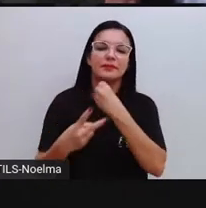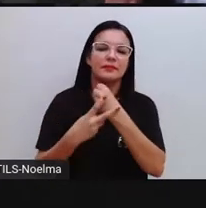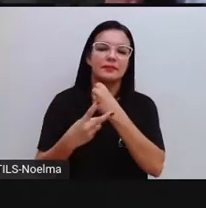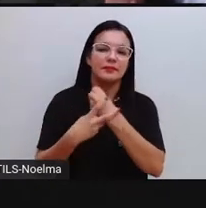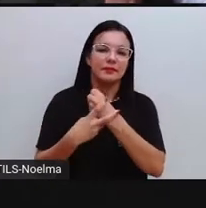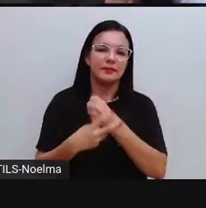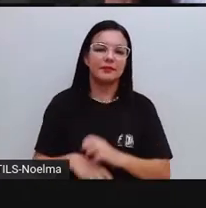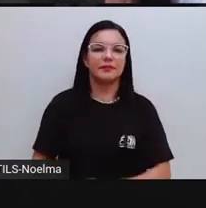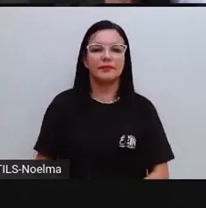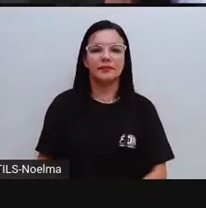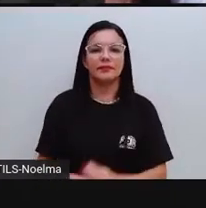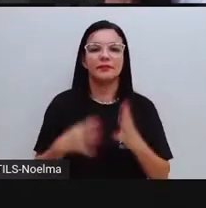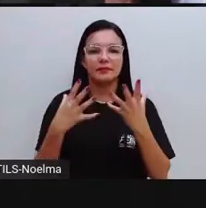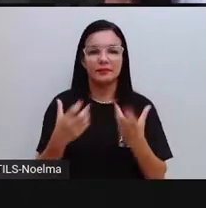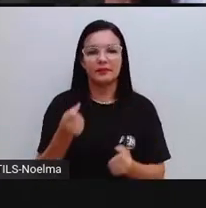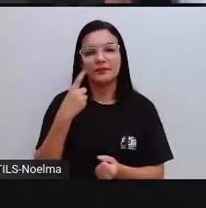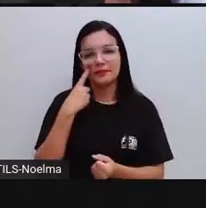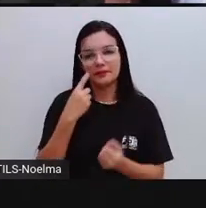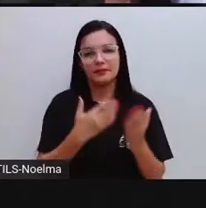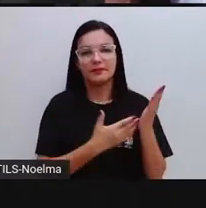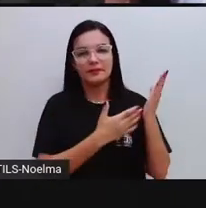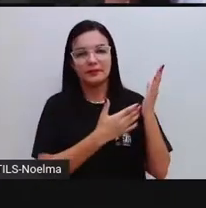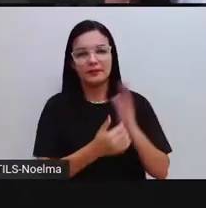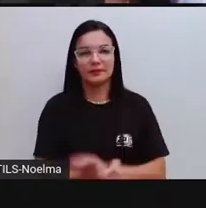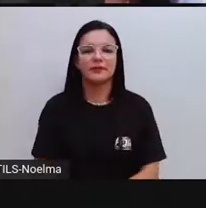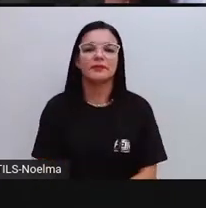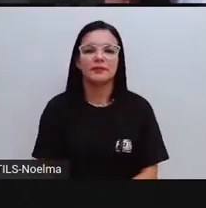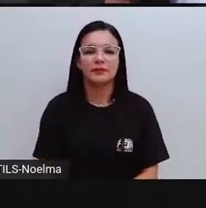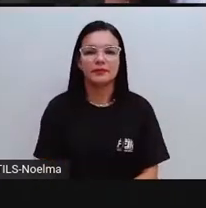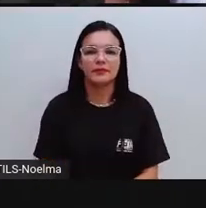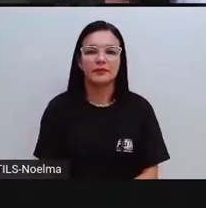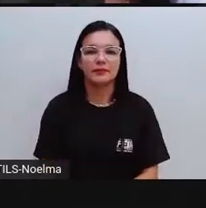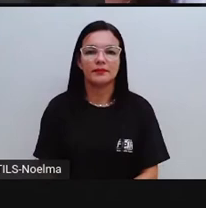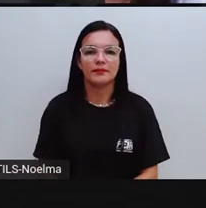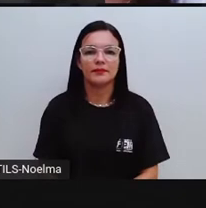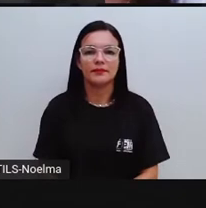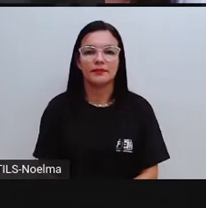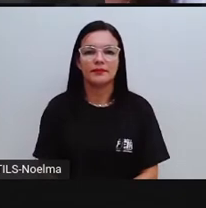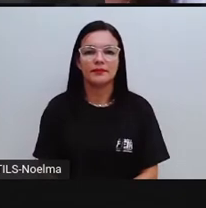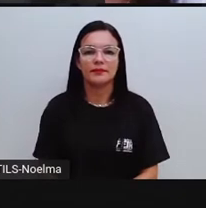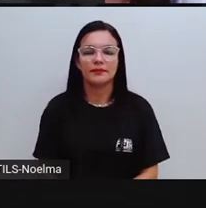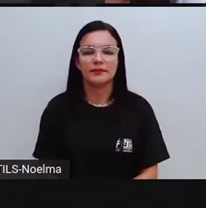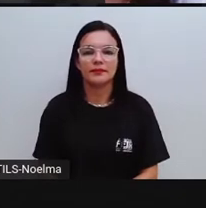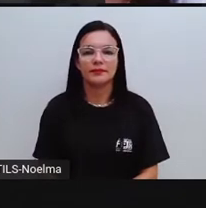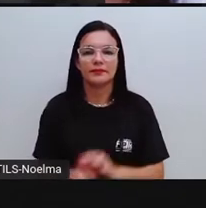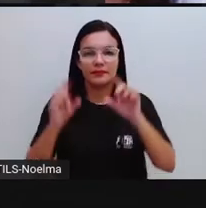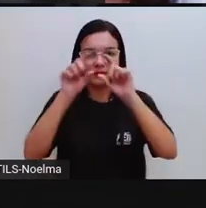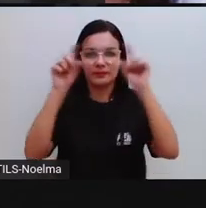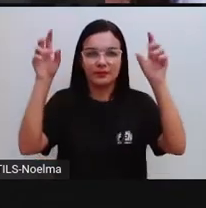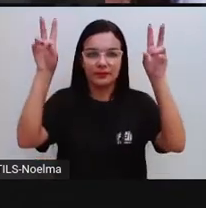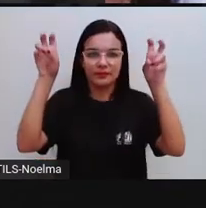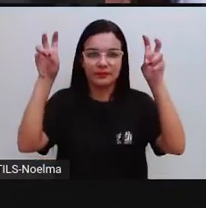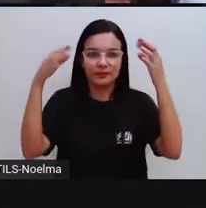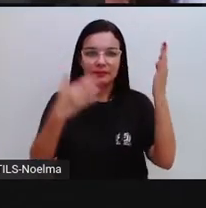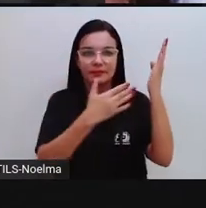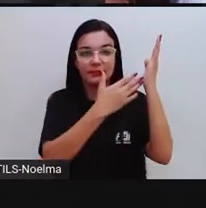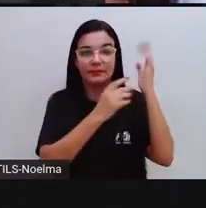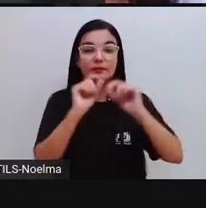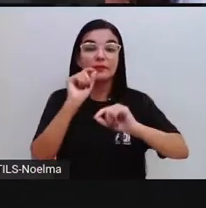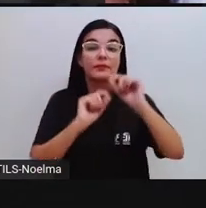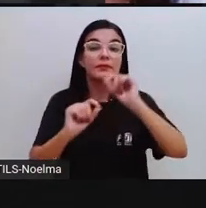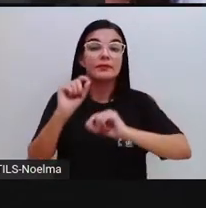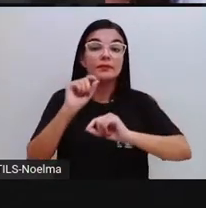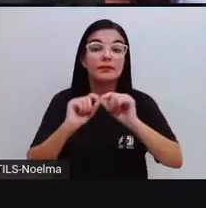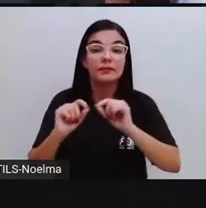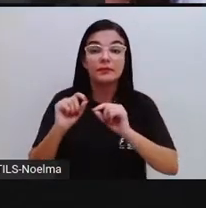certo? Então vamos lá para a leitura. Sobrou Pra Mim de Ruth Rocha. A lição